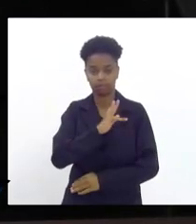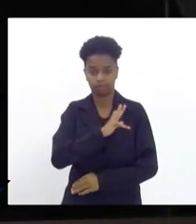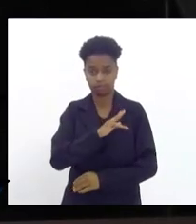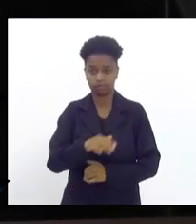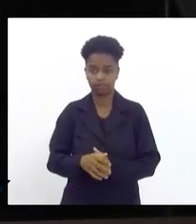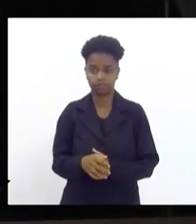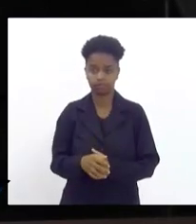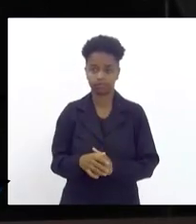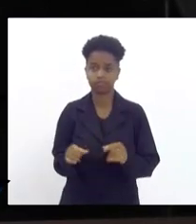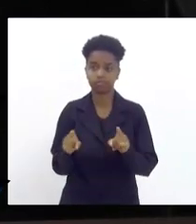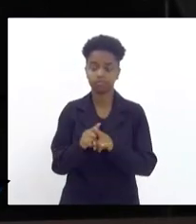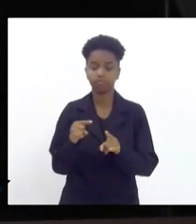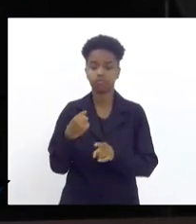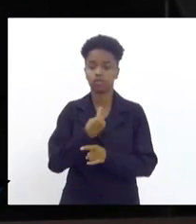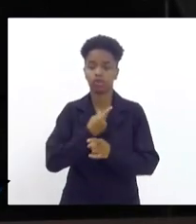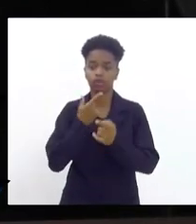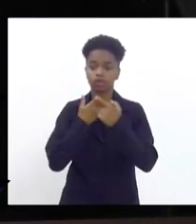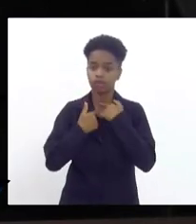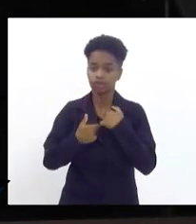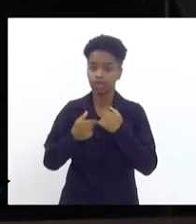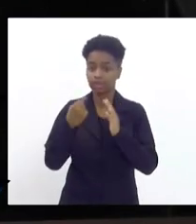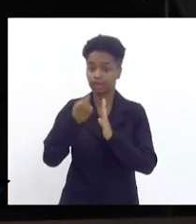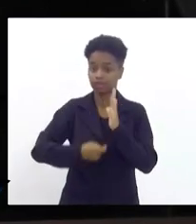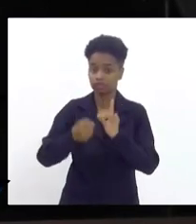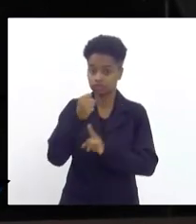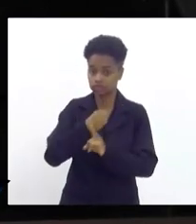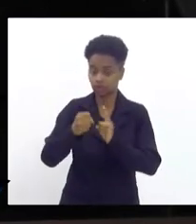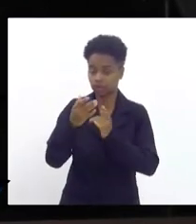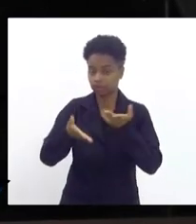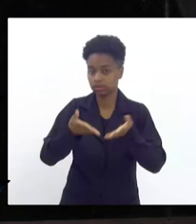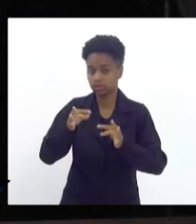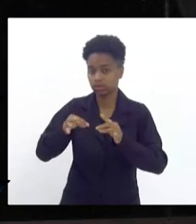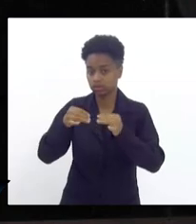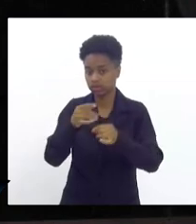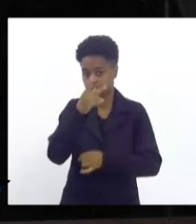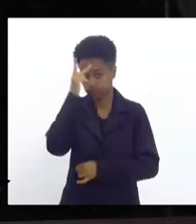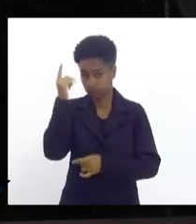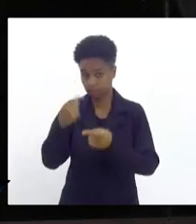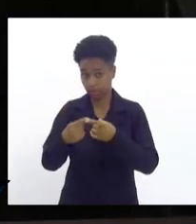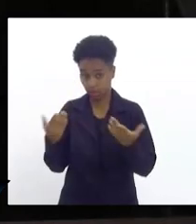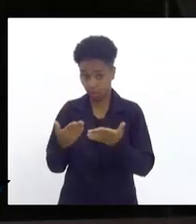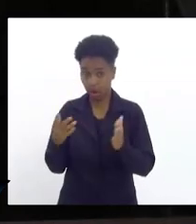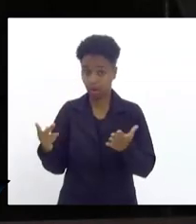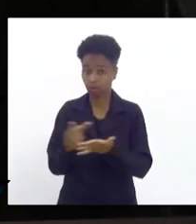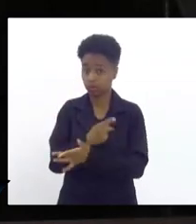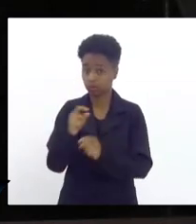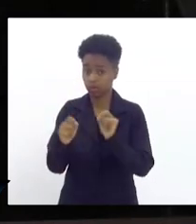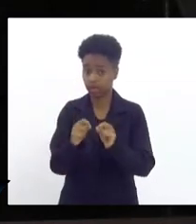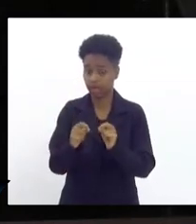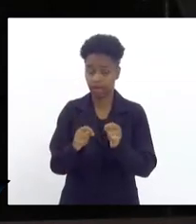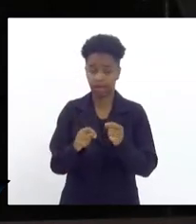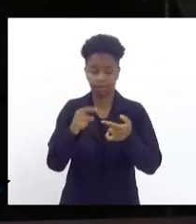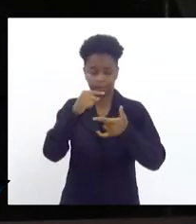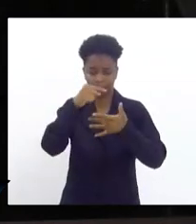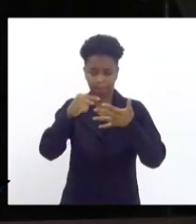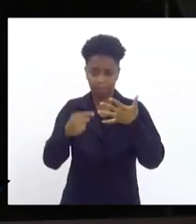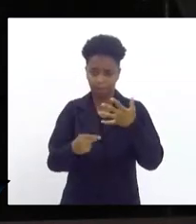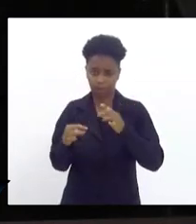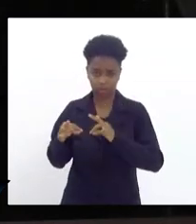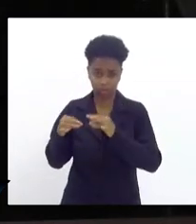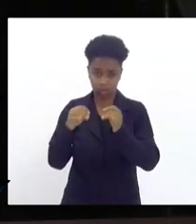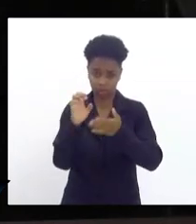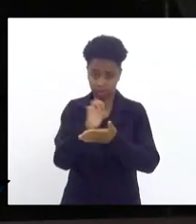e que nós queremos o seguinte a tarifa social vai atender a todos o que acontece hoje é que tanta mais saneamento águas do rio todas elas